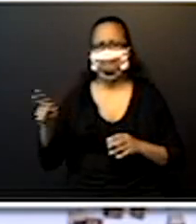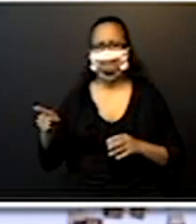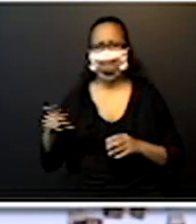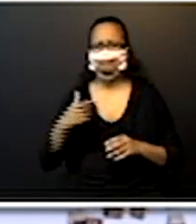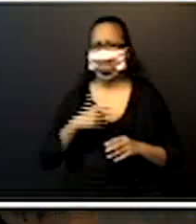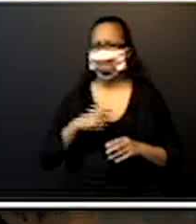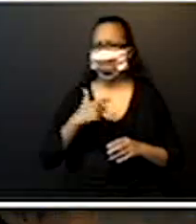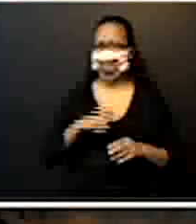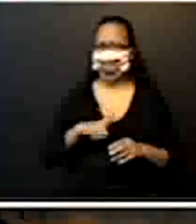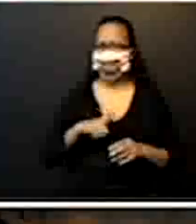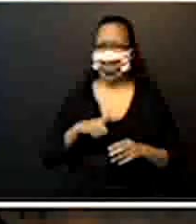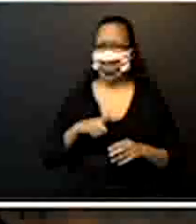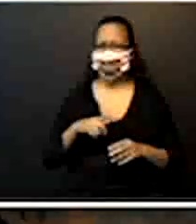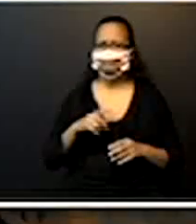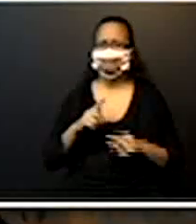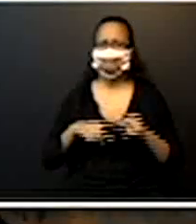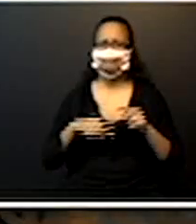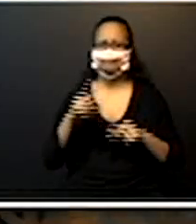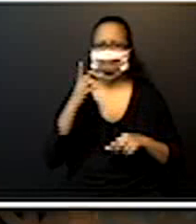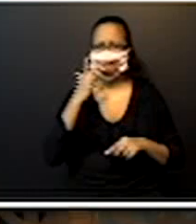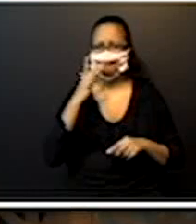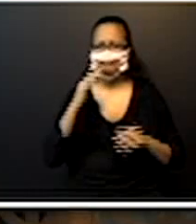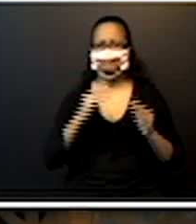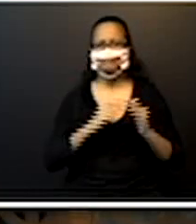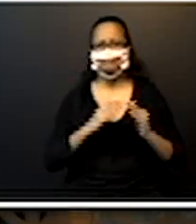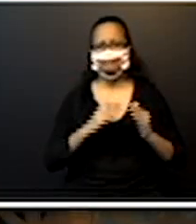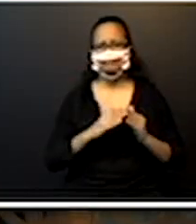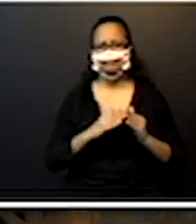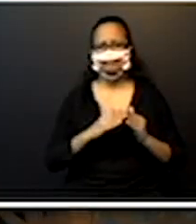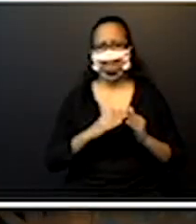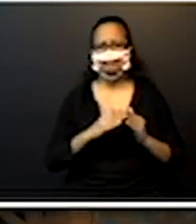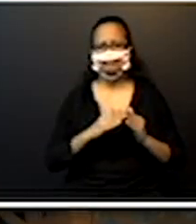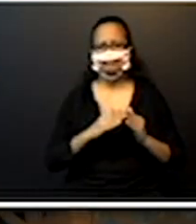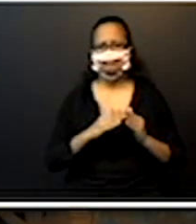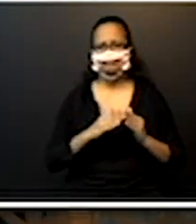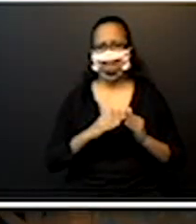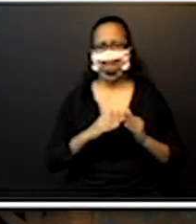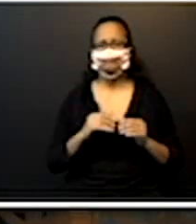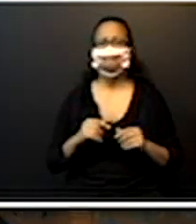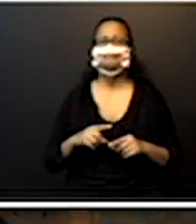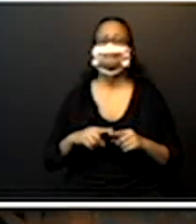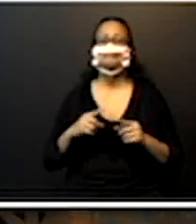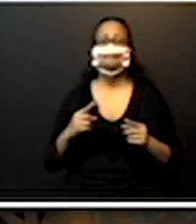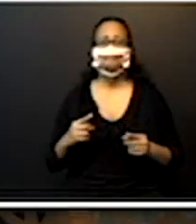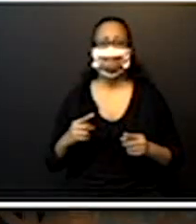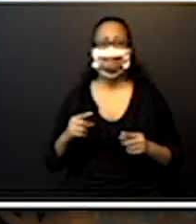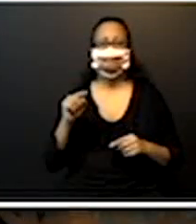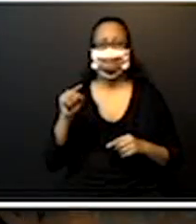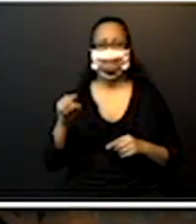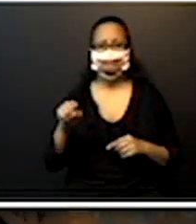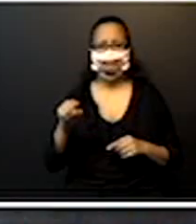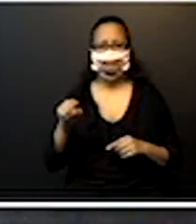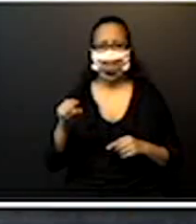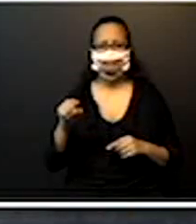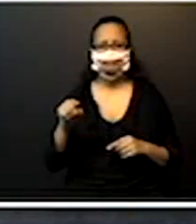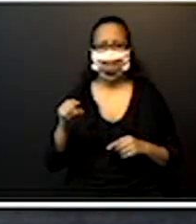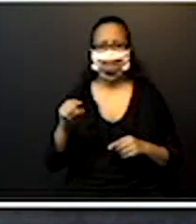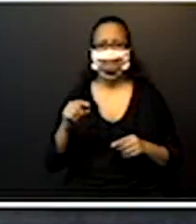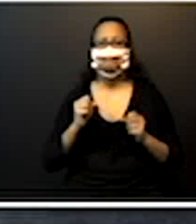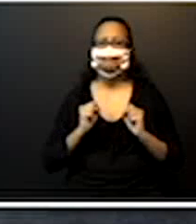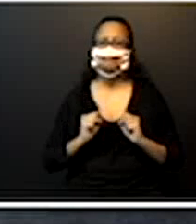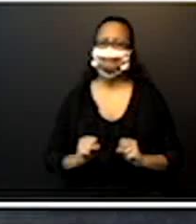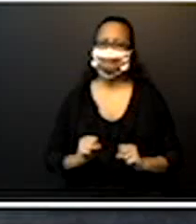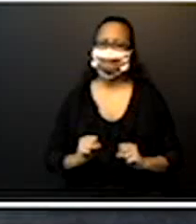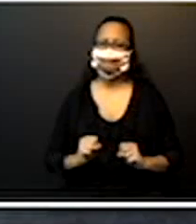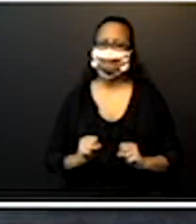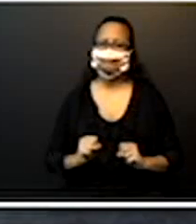mas a gente pensou numa ideia, certo? Depois de muito conversar, muito pensar, a gente pensou que vocês podem